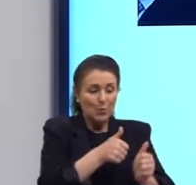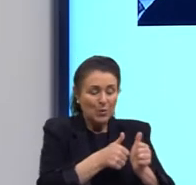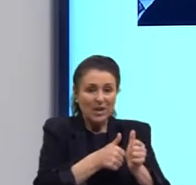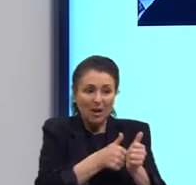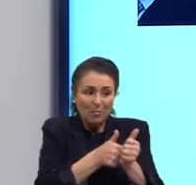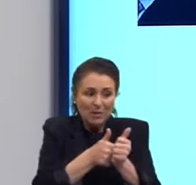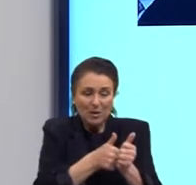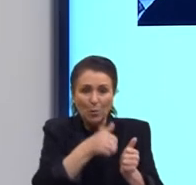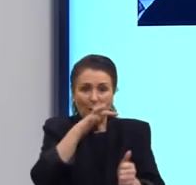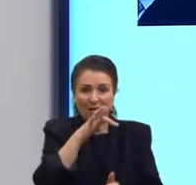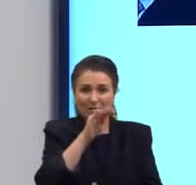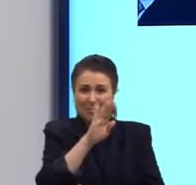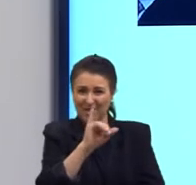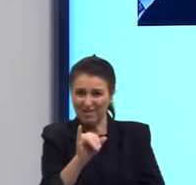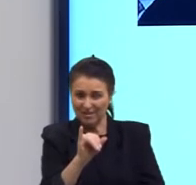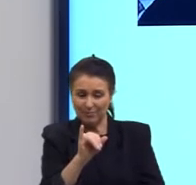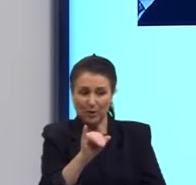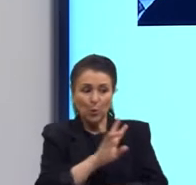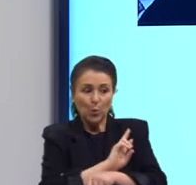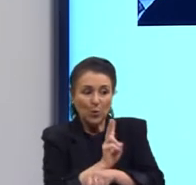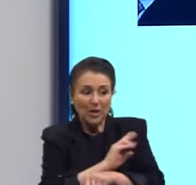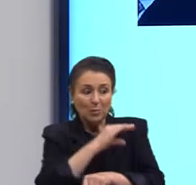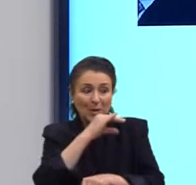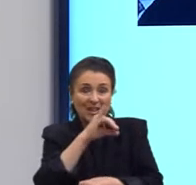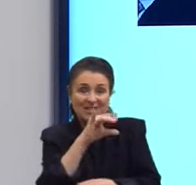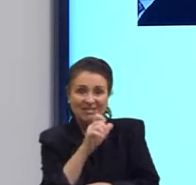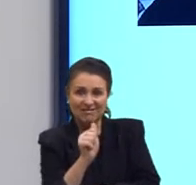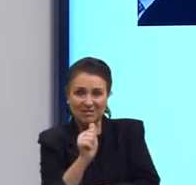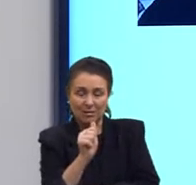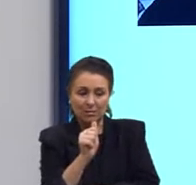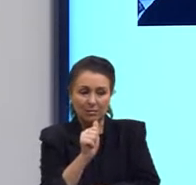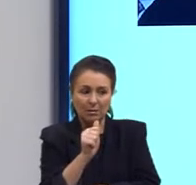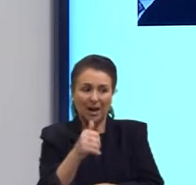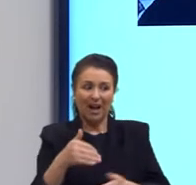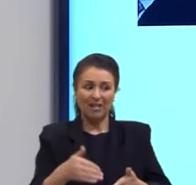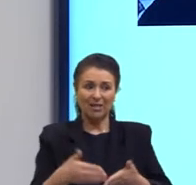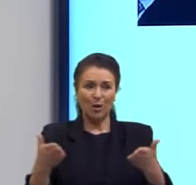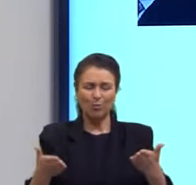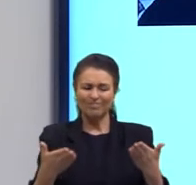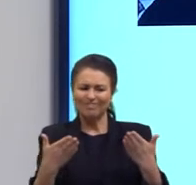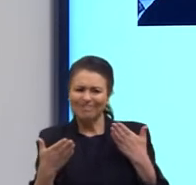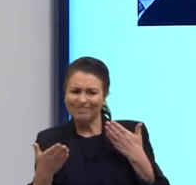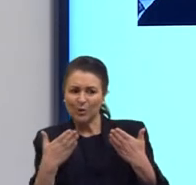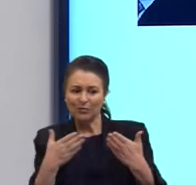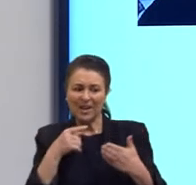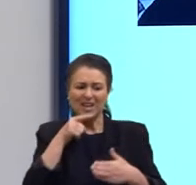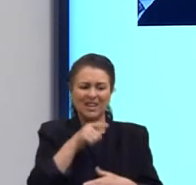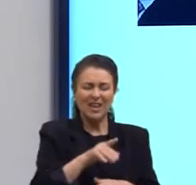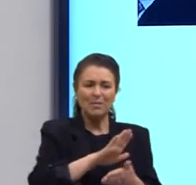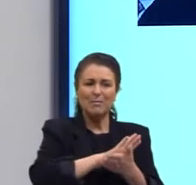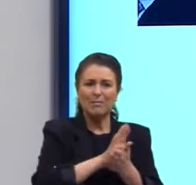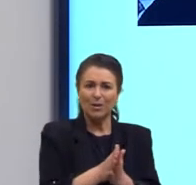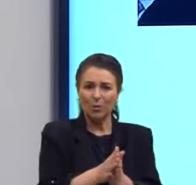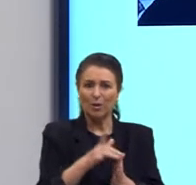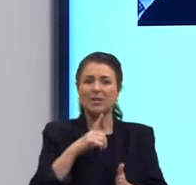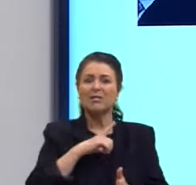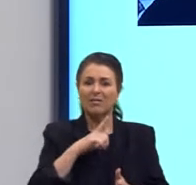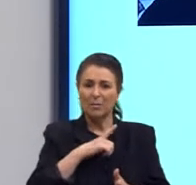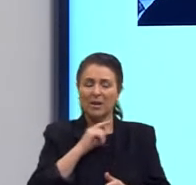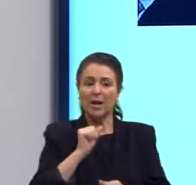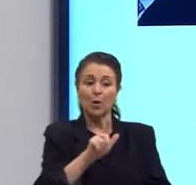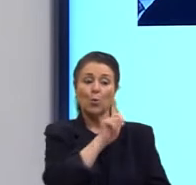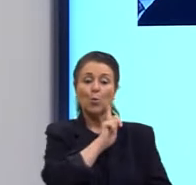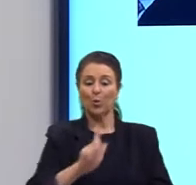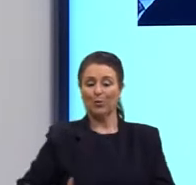FBI, monitorado pela CIA e até hoje se suspeita que o assassinato dele teve envolvimento do